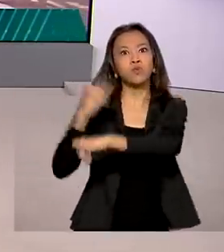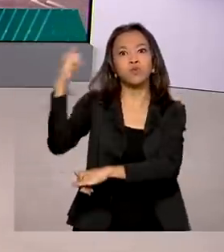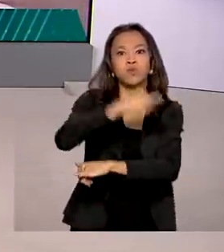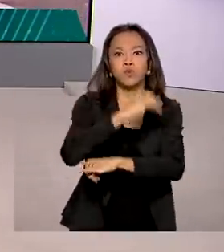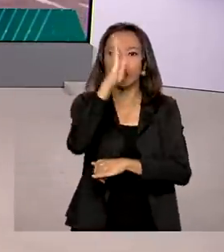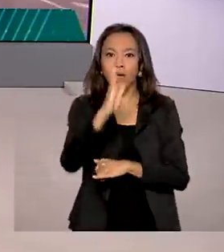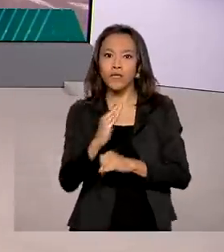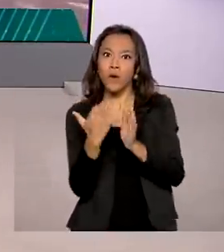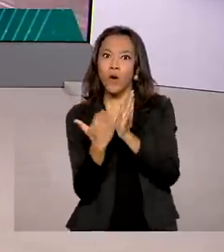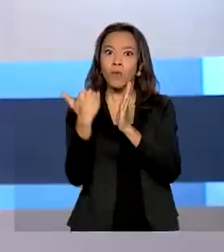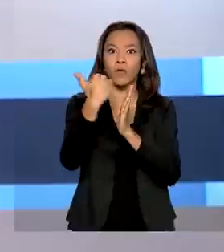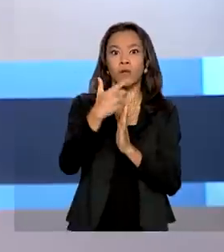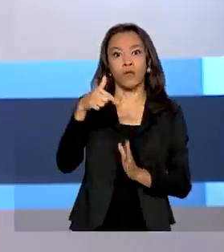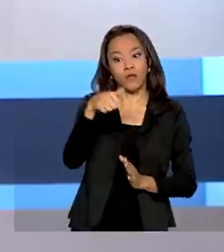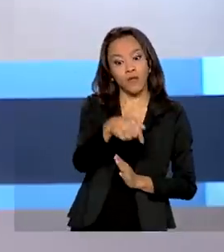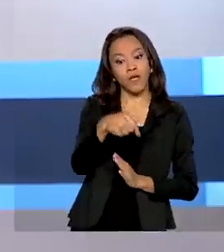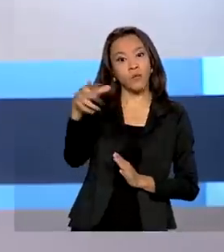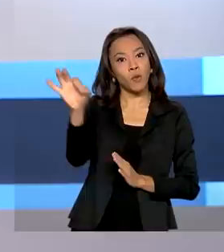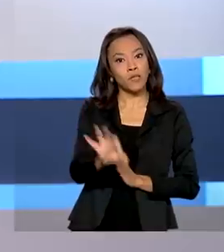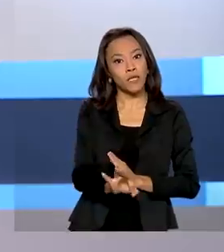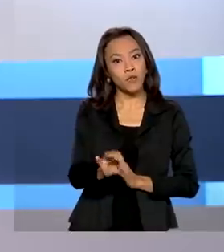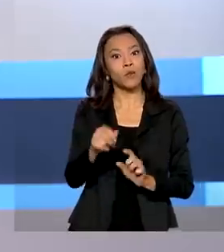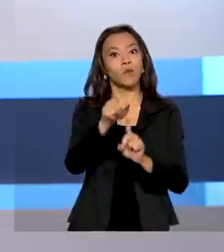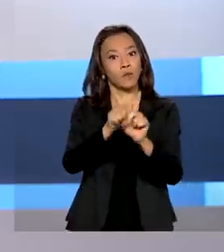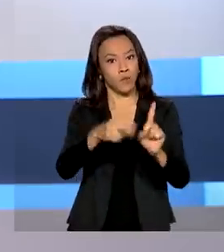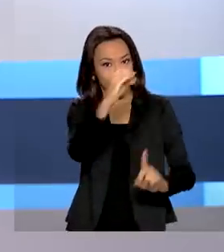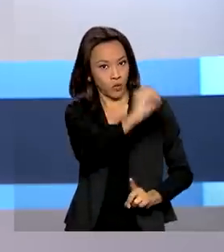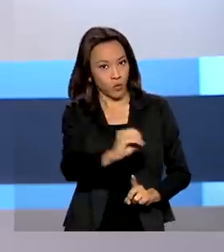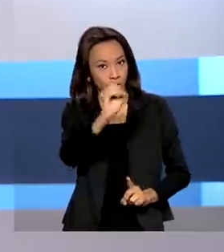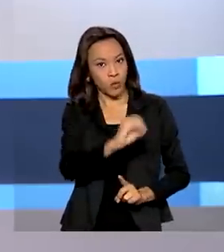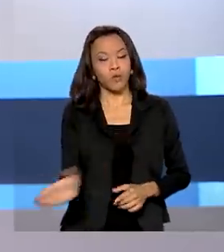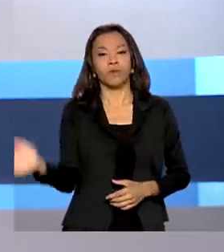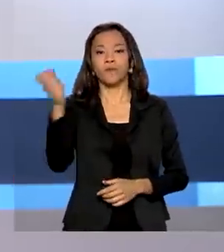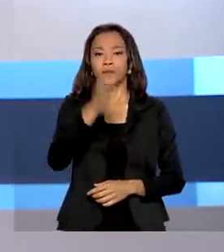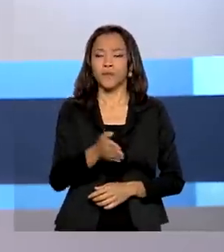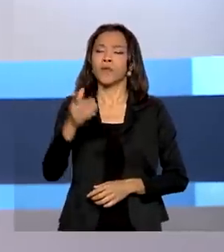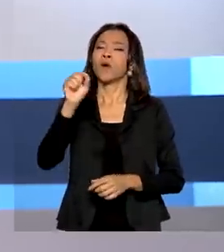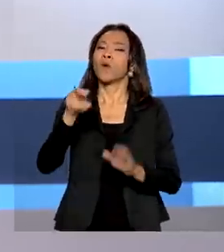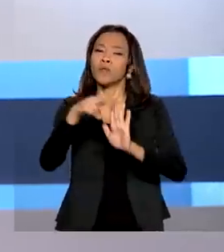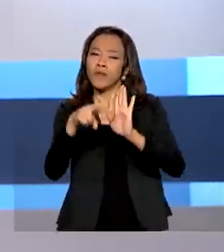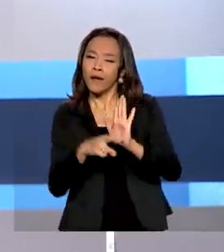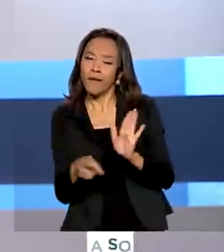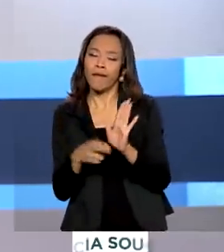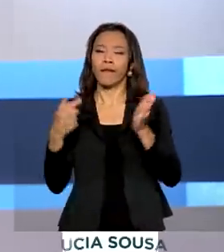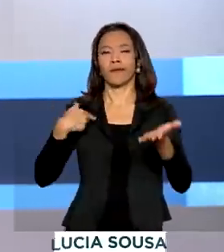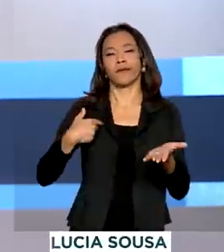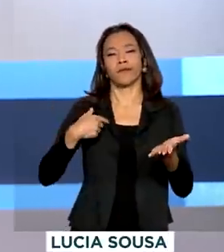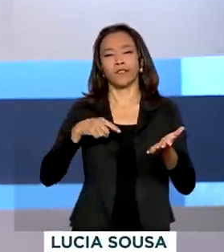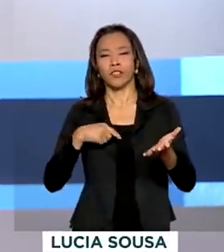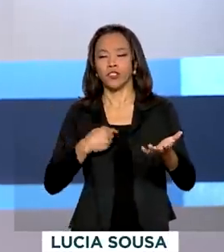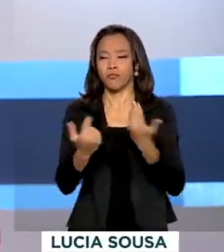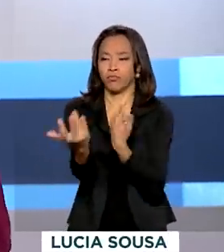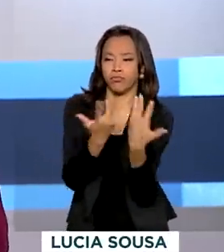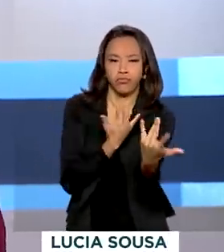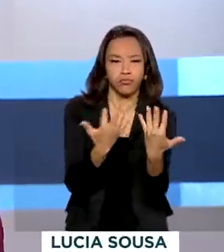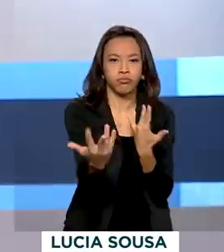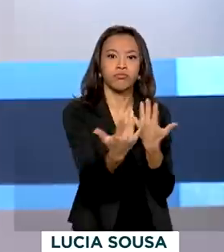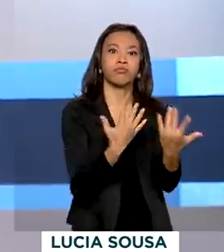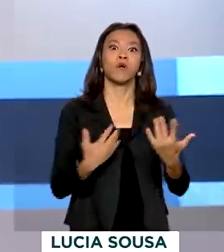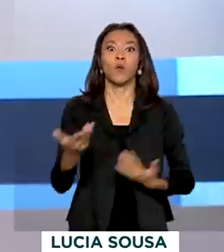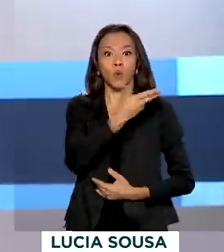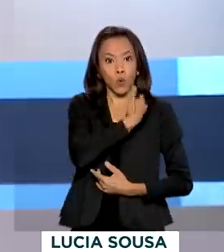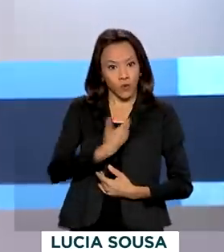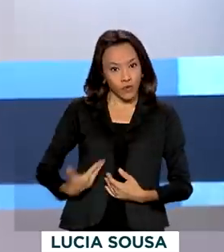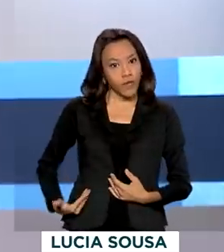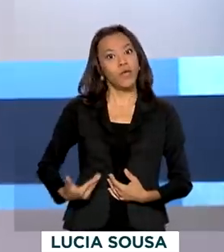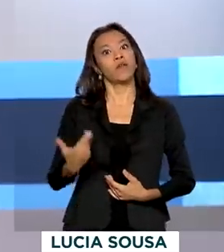7% em outubro. Com a diminuição das medidas restritivas e o turismo doméstico em recuperação, o governo lançou o